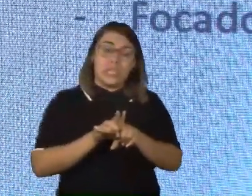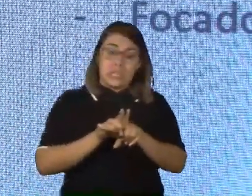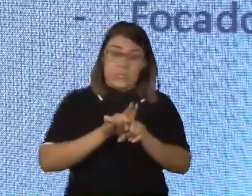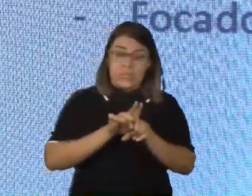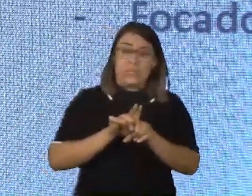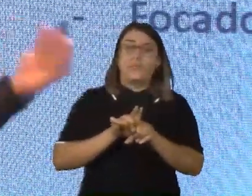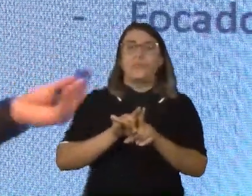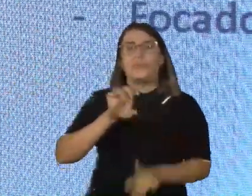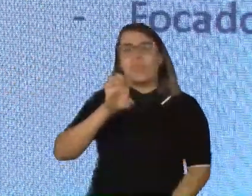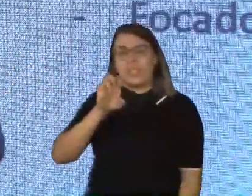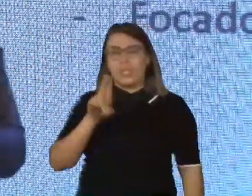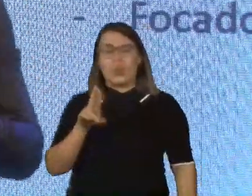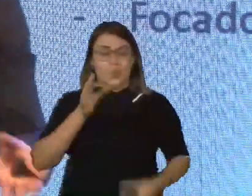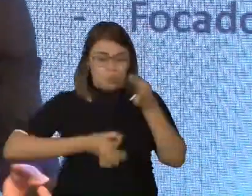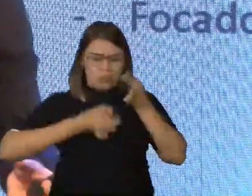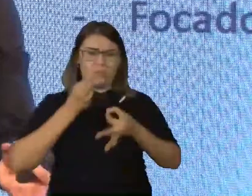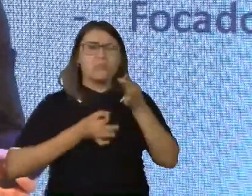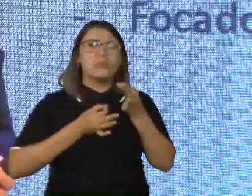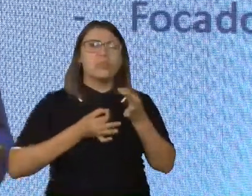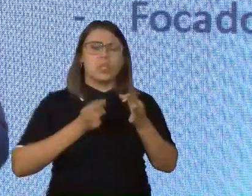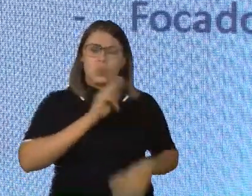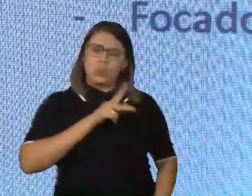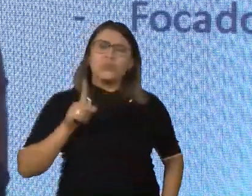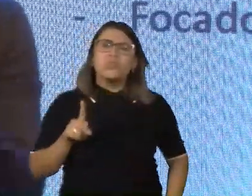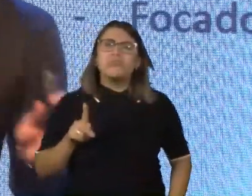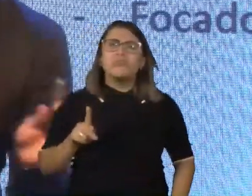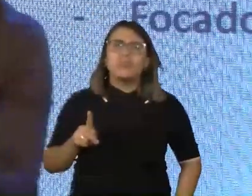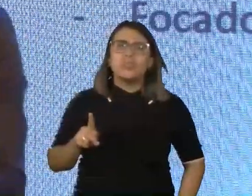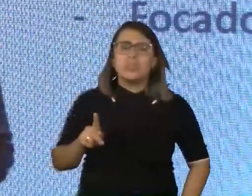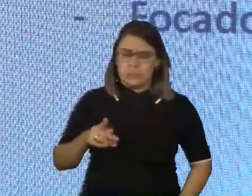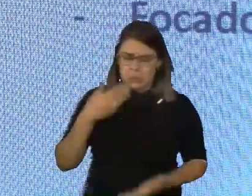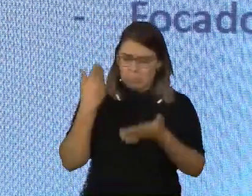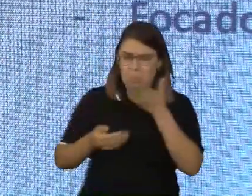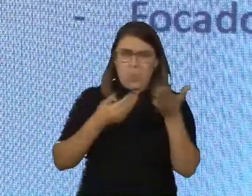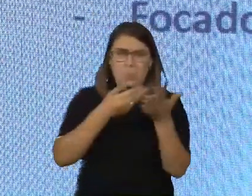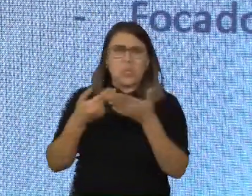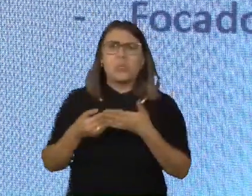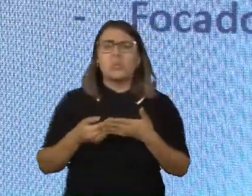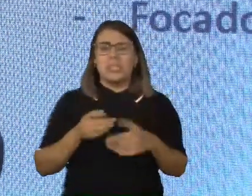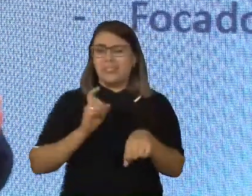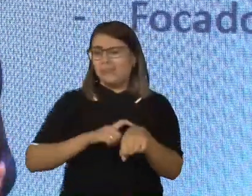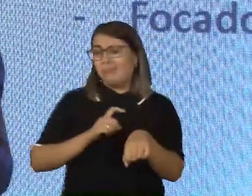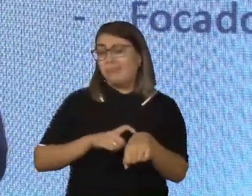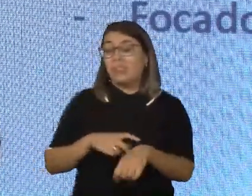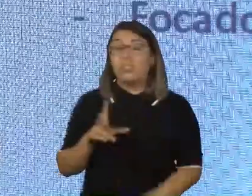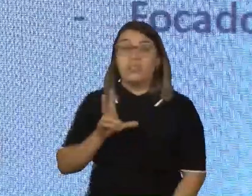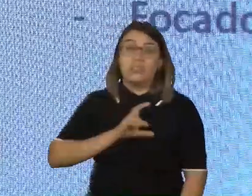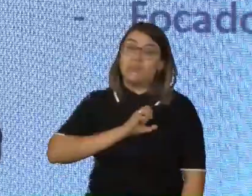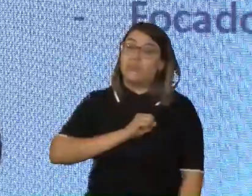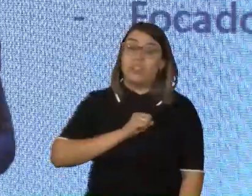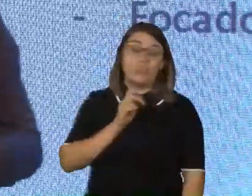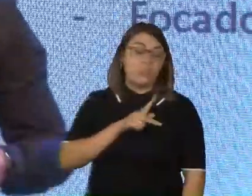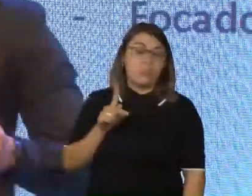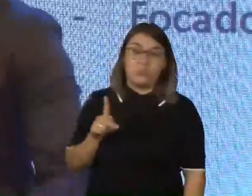de uma relação de ganha e perde. É aquele professor que acha que está perdendo tempo em incluir alguém com deficiência. É aquele que não ama a profissão.